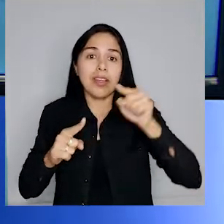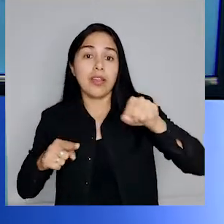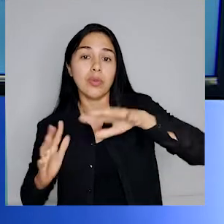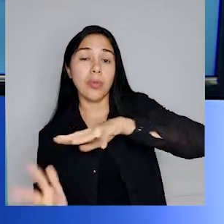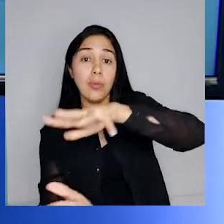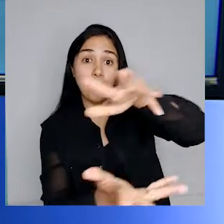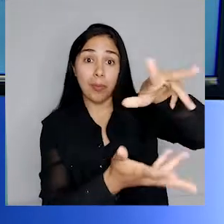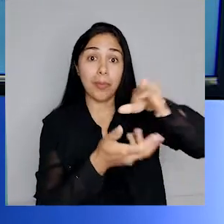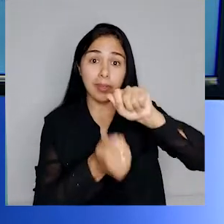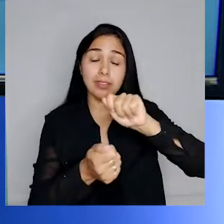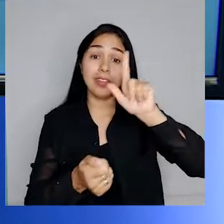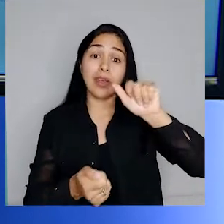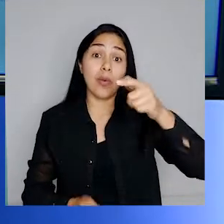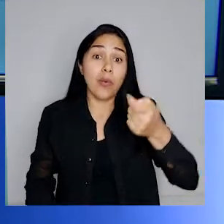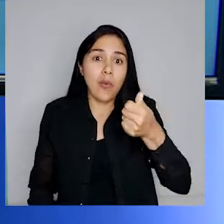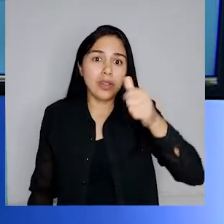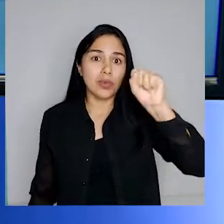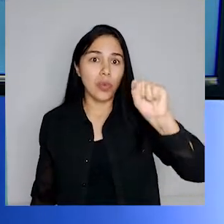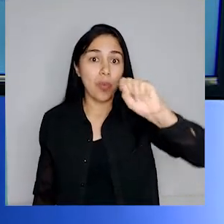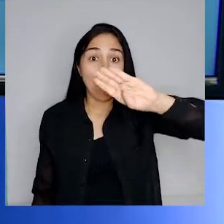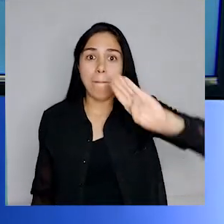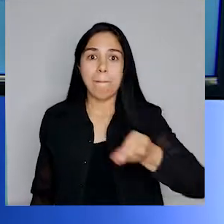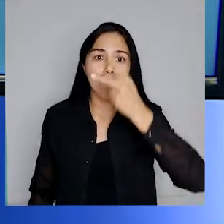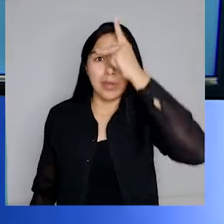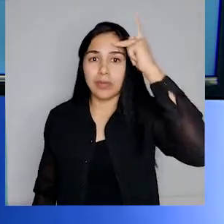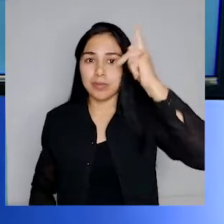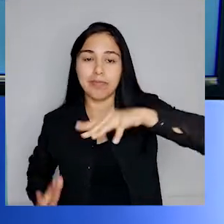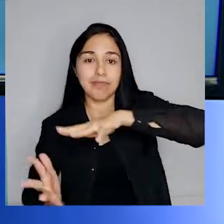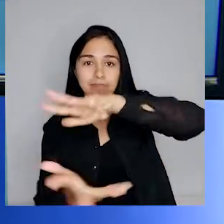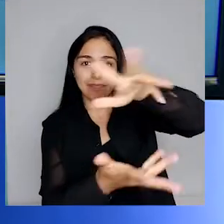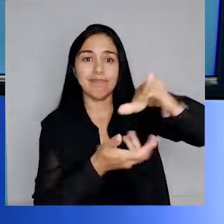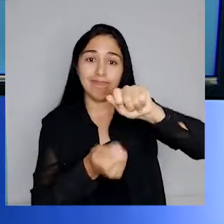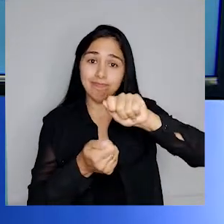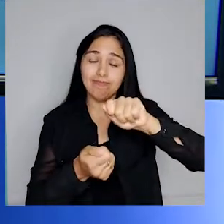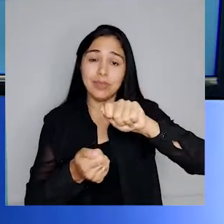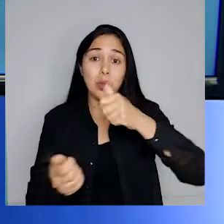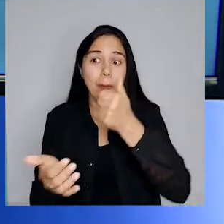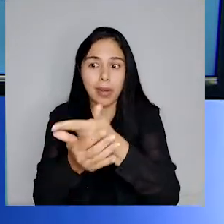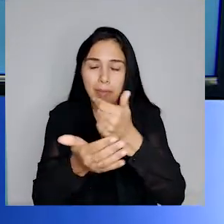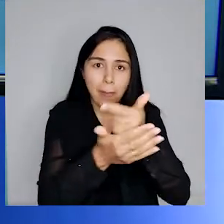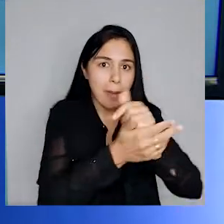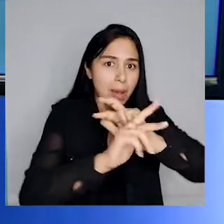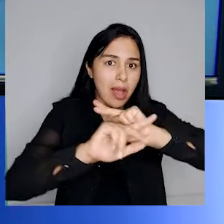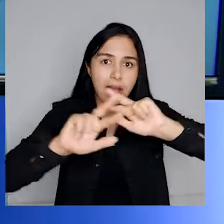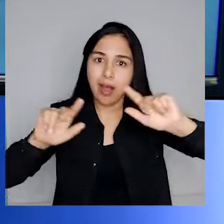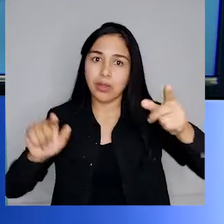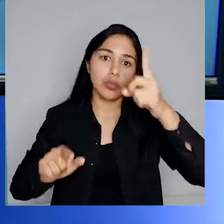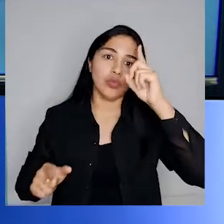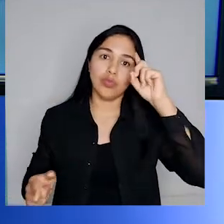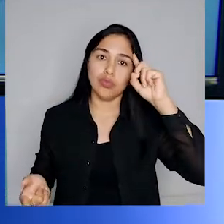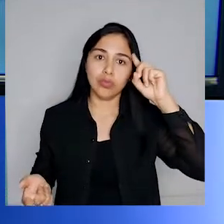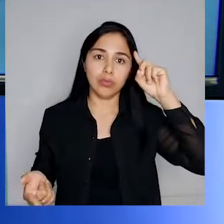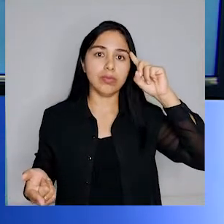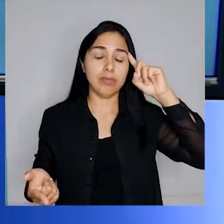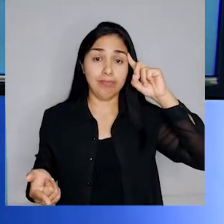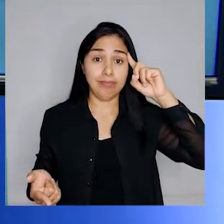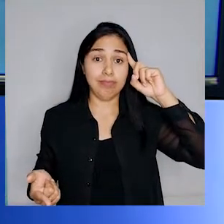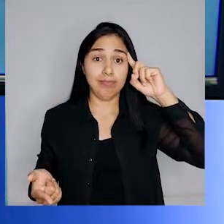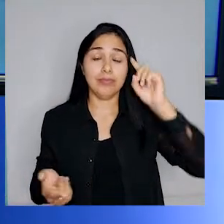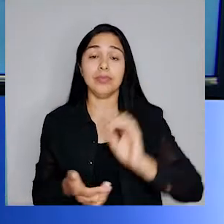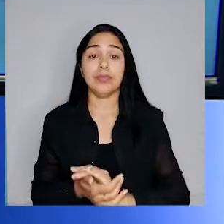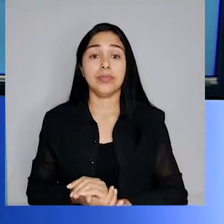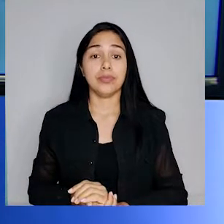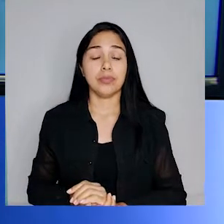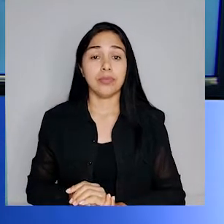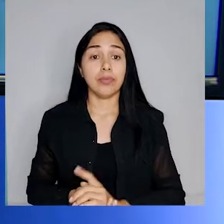bilhões de pessoas no planeta Terra, consumindo os mais variados produtos todos os dias. Para que